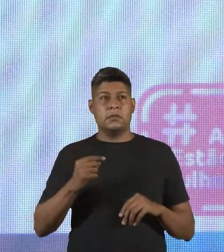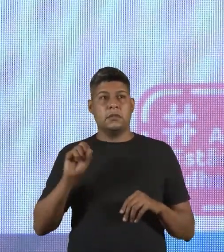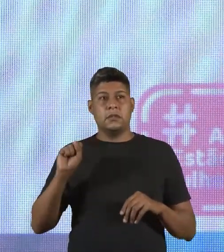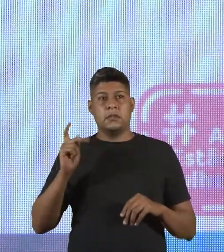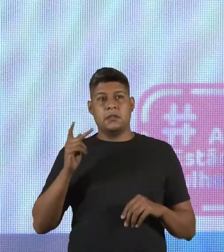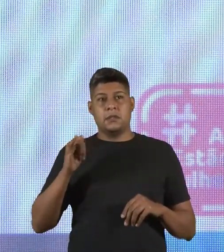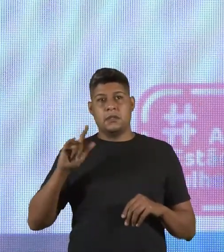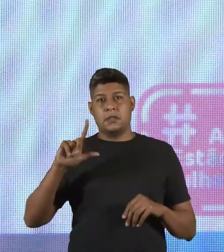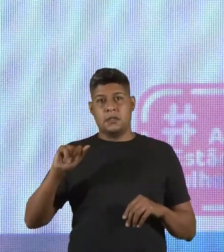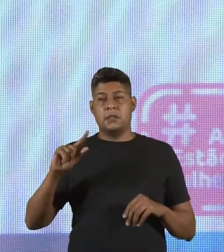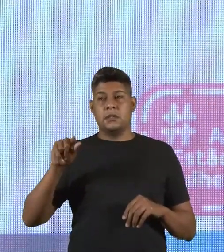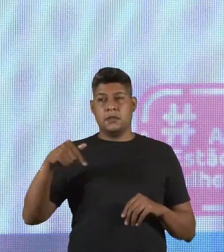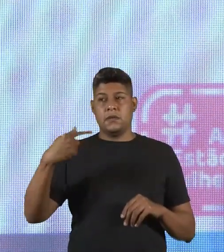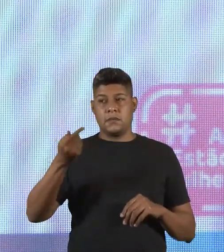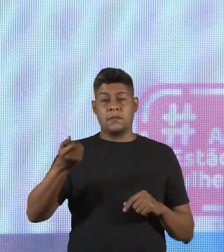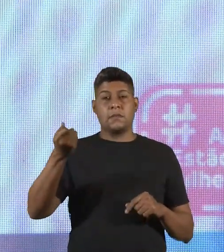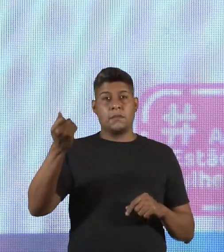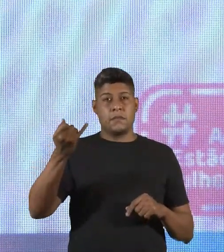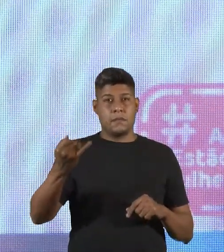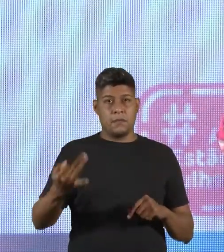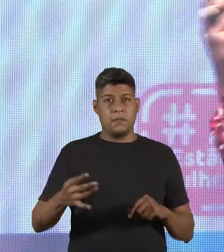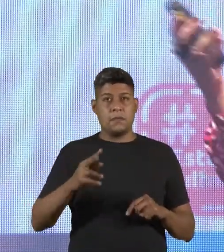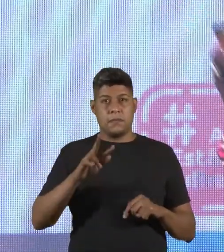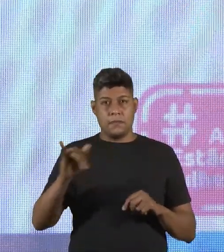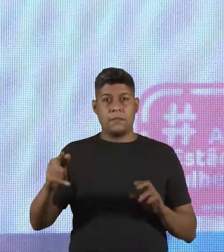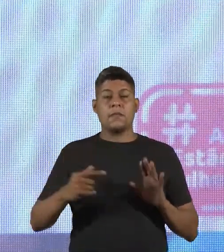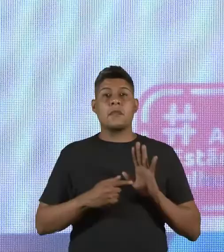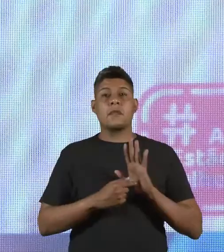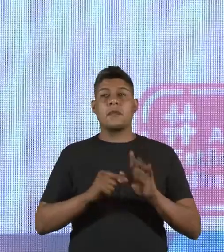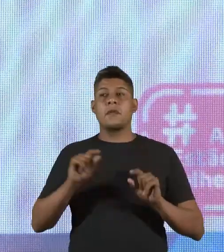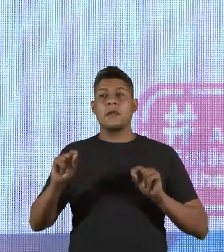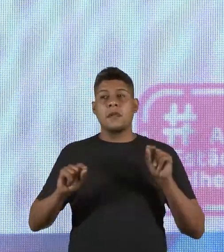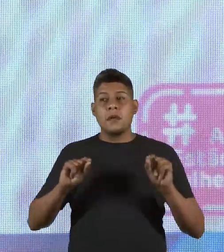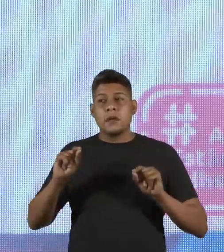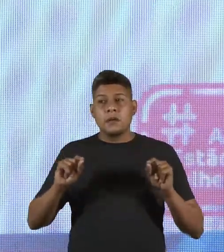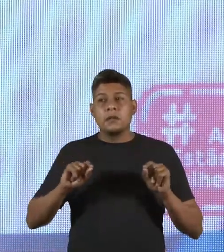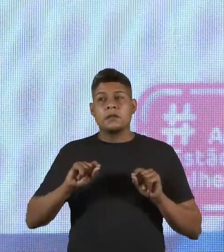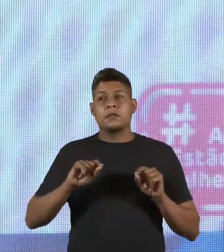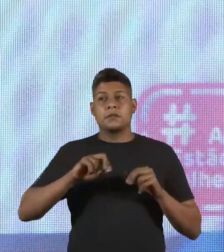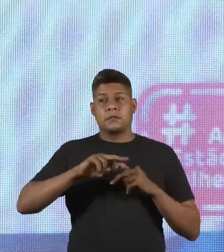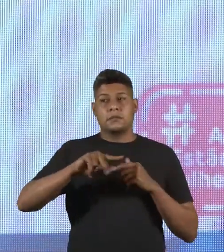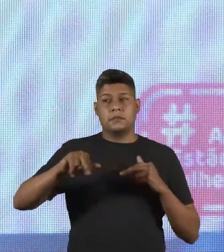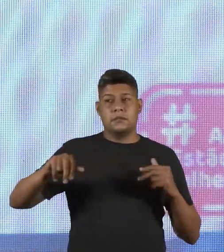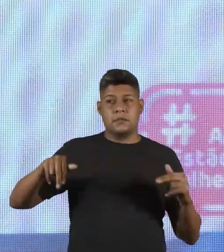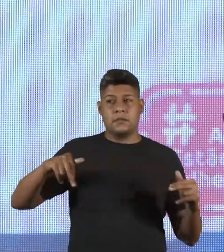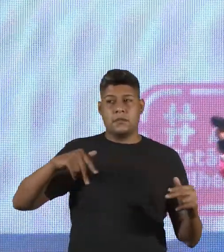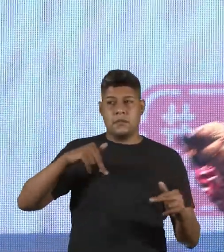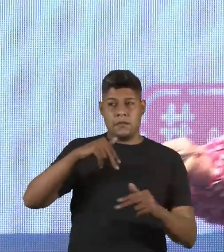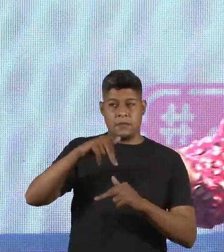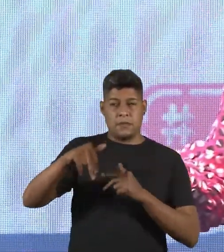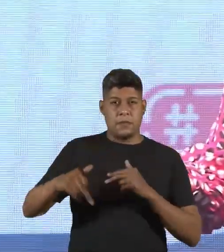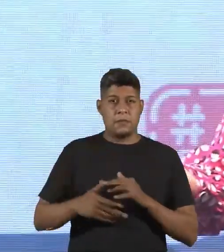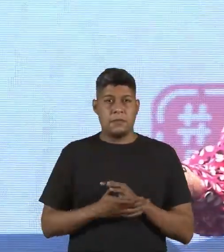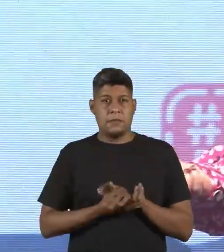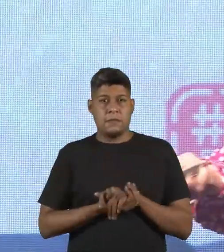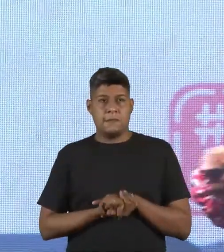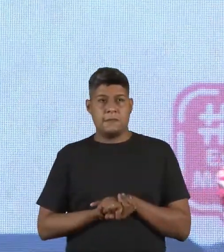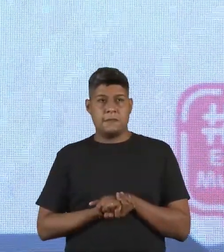Sheila vai entrar daqui a pouco e vai trazer um pouco de diversidade para o nosso painel.